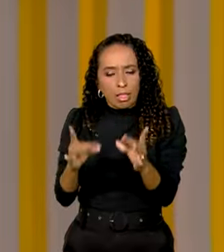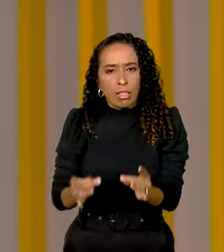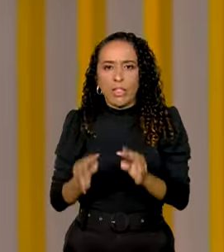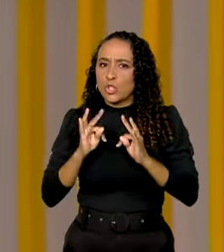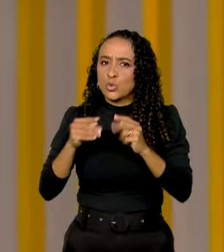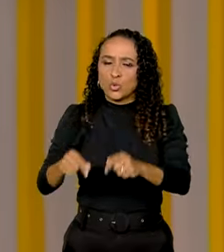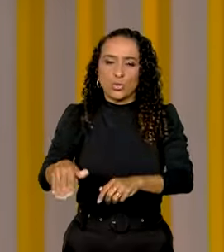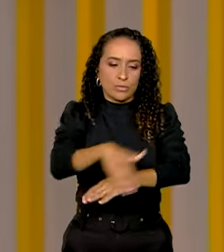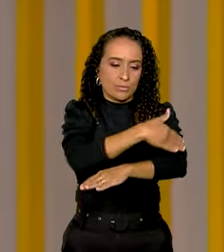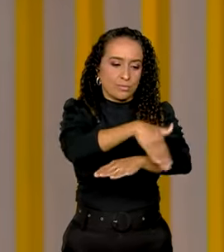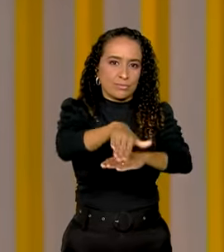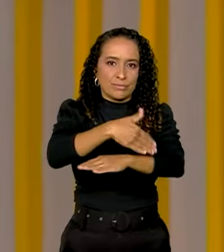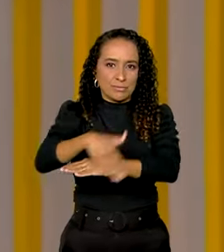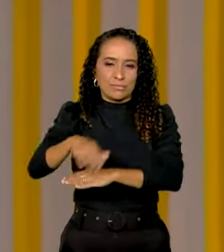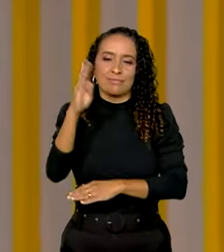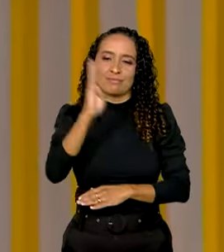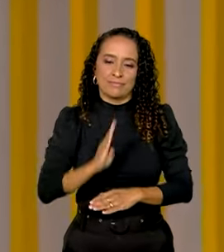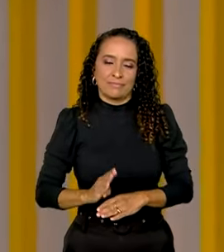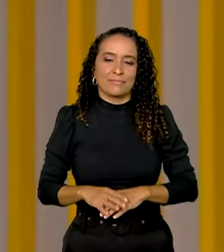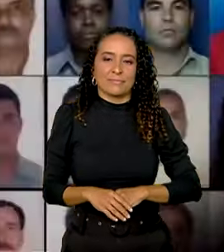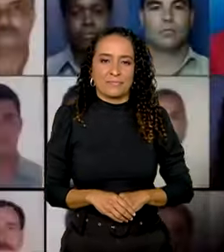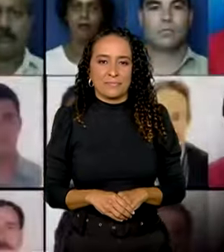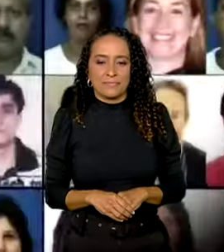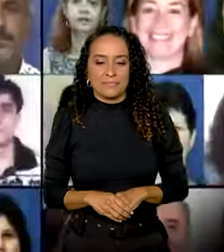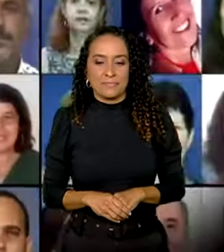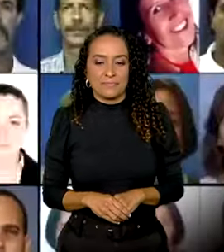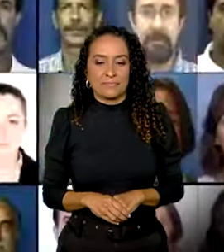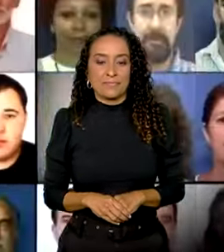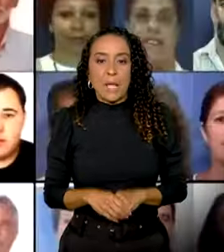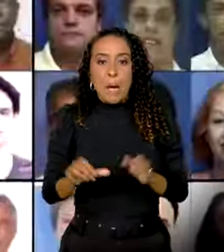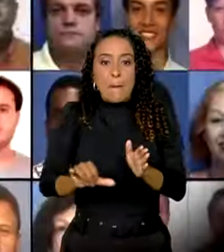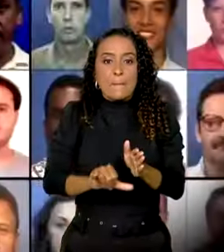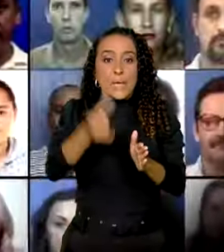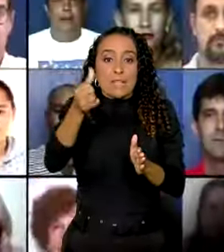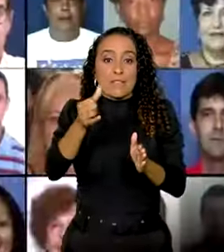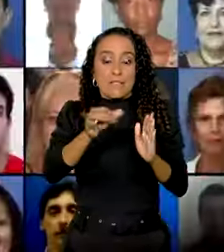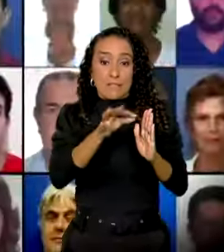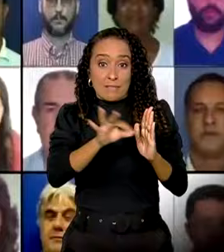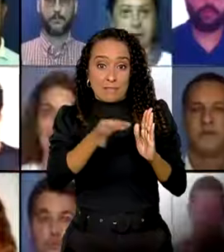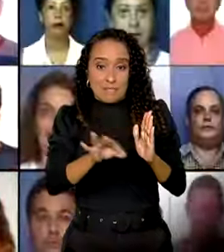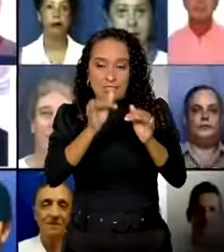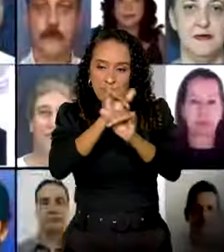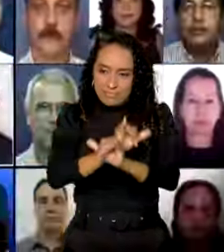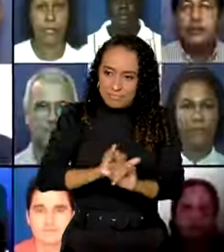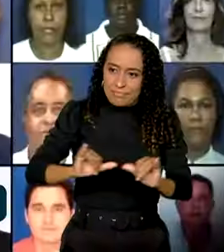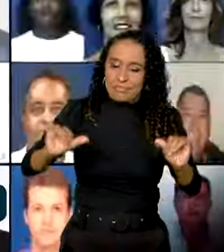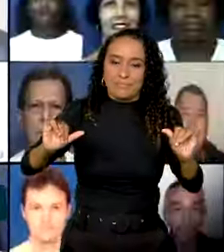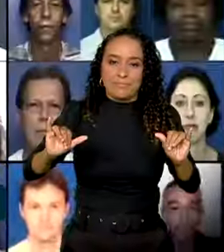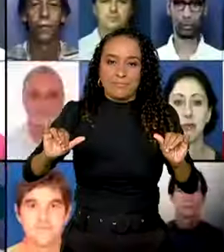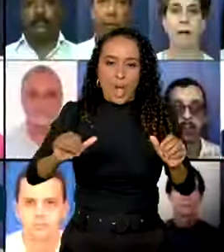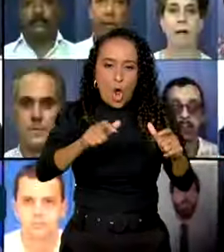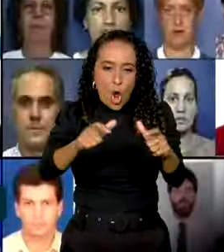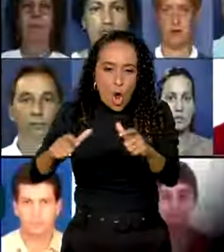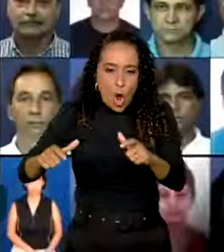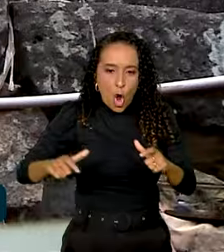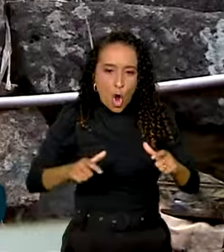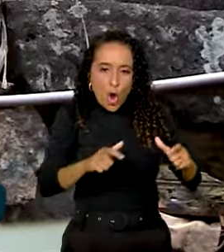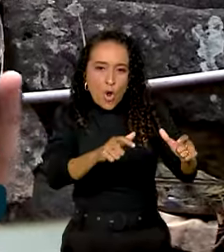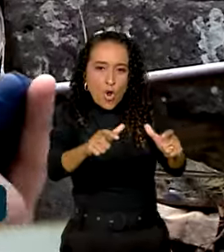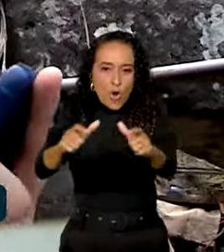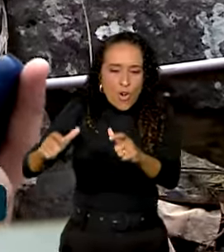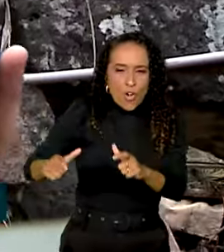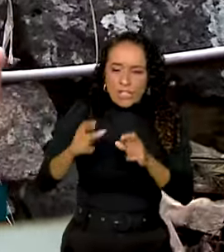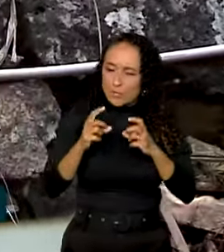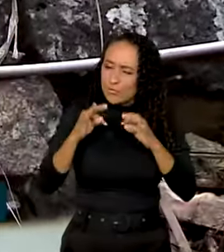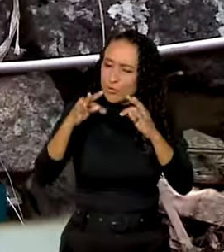de todos os logradouros do país. Pela primeira vez, o IBGE divulgou as coordenadas geográficas de